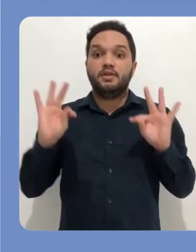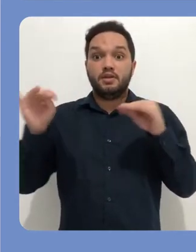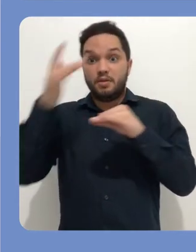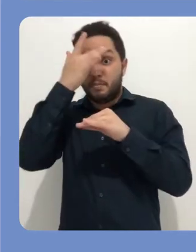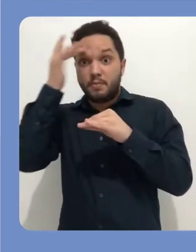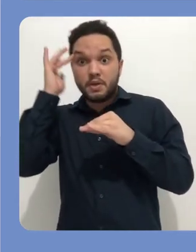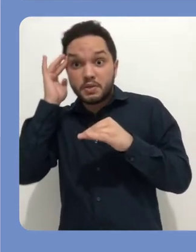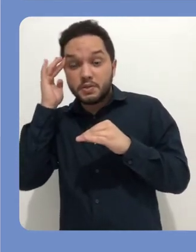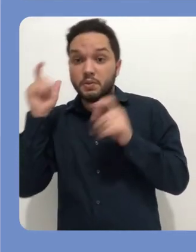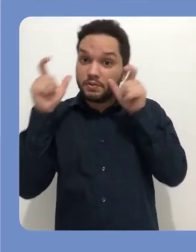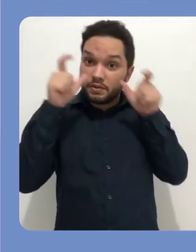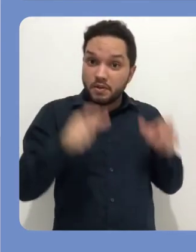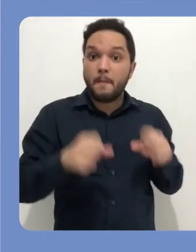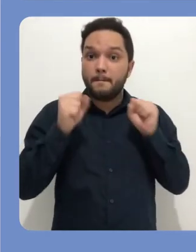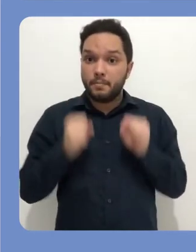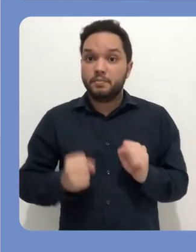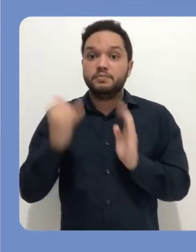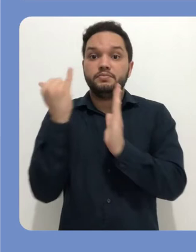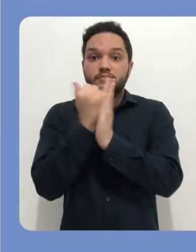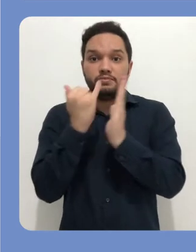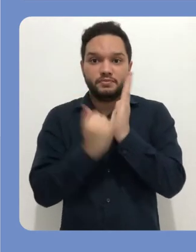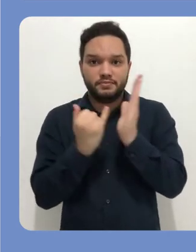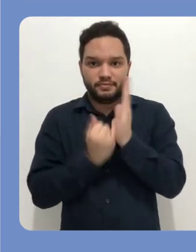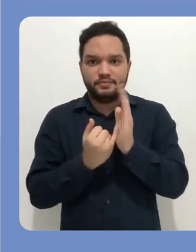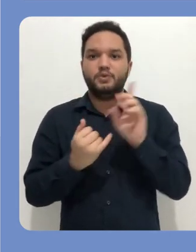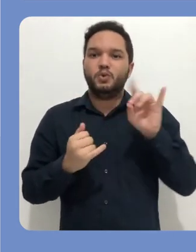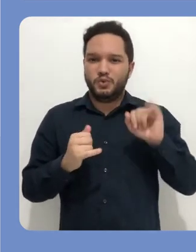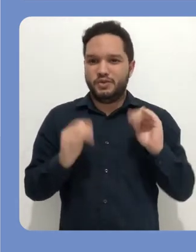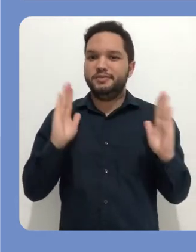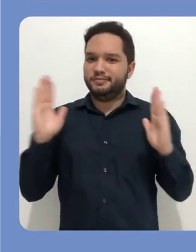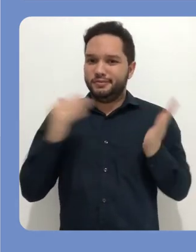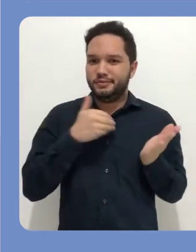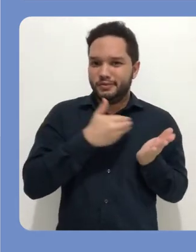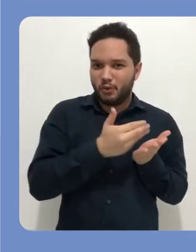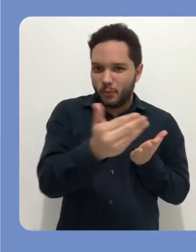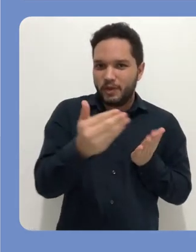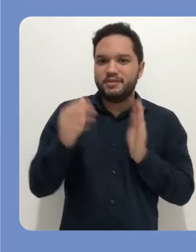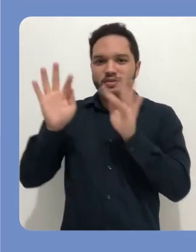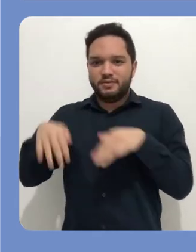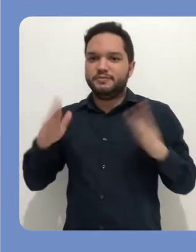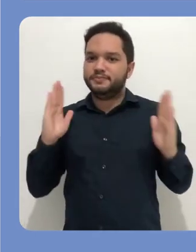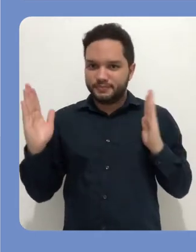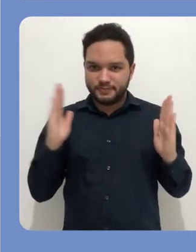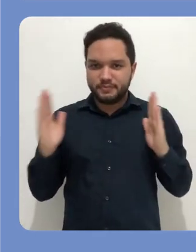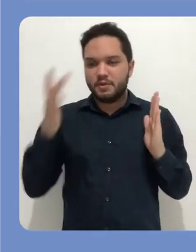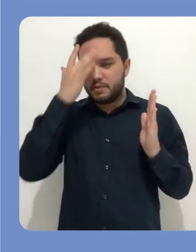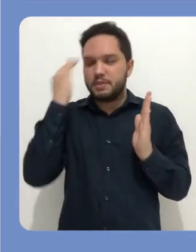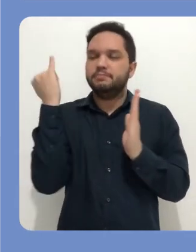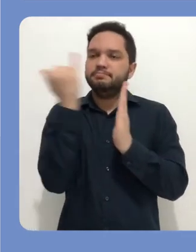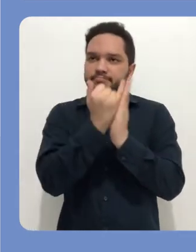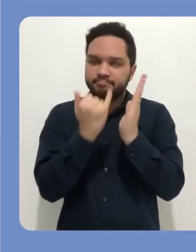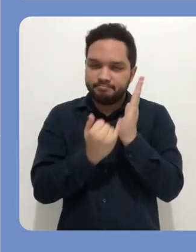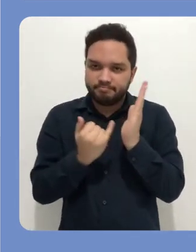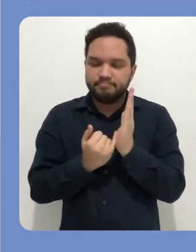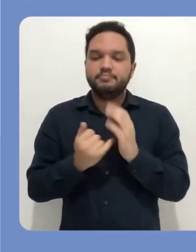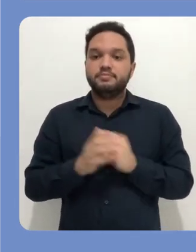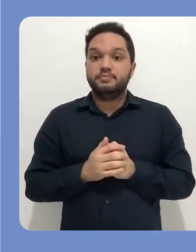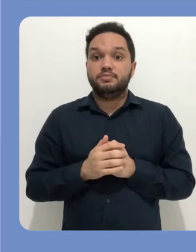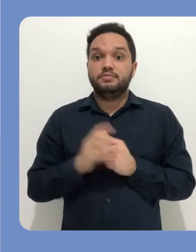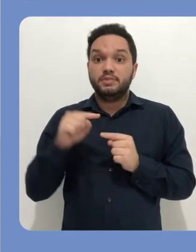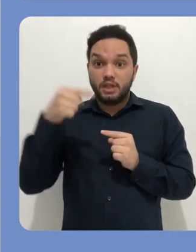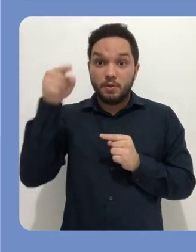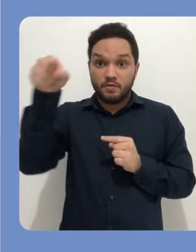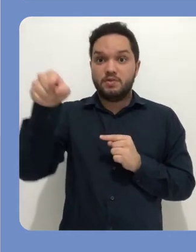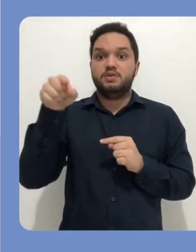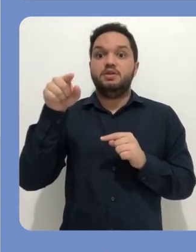O sistema ficará aberto, todas as pessoas interessadas poderão se inscrever dentro da data de